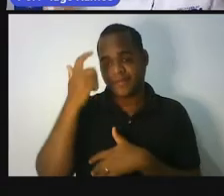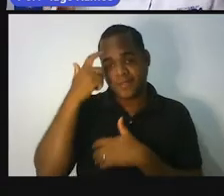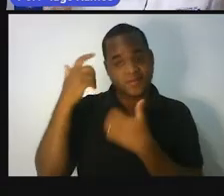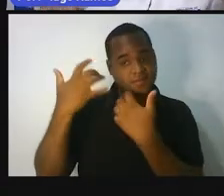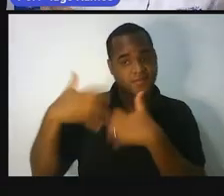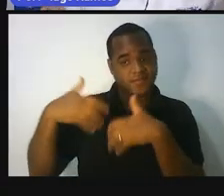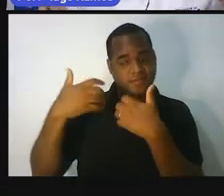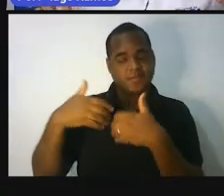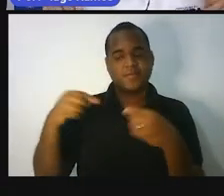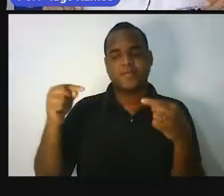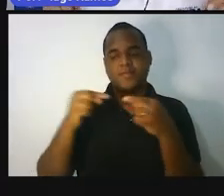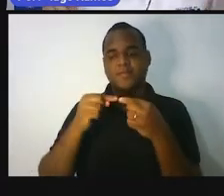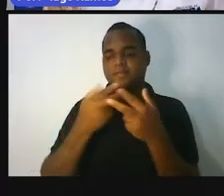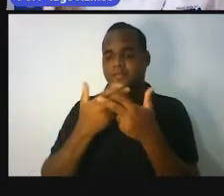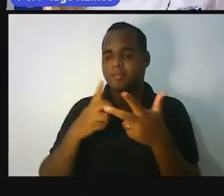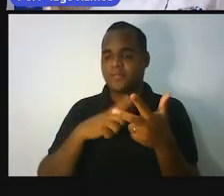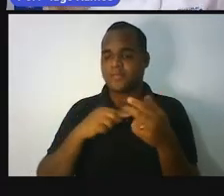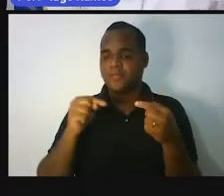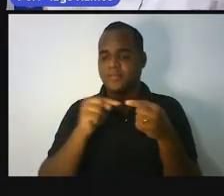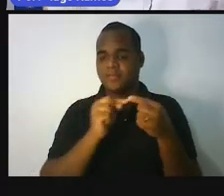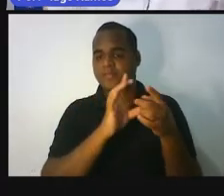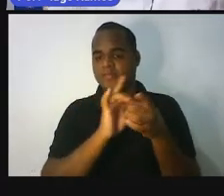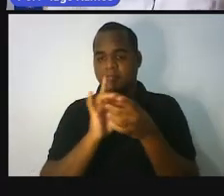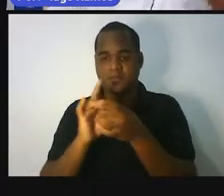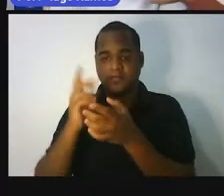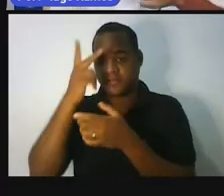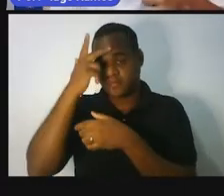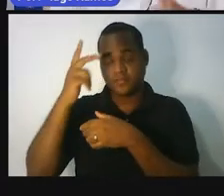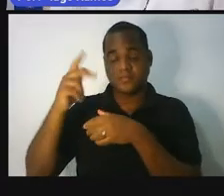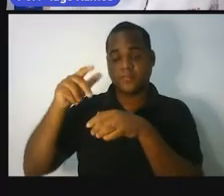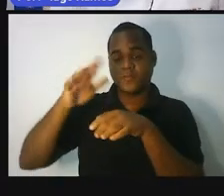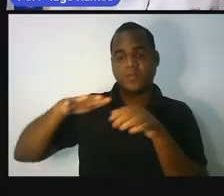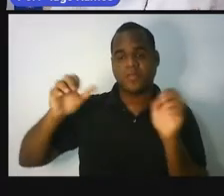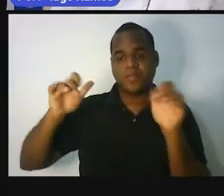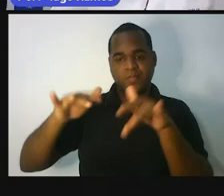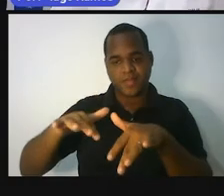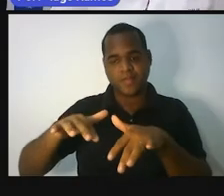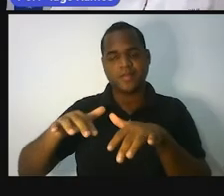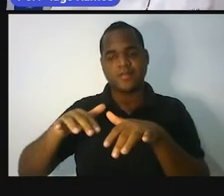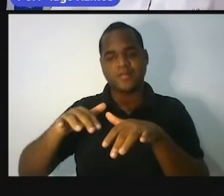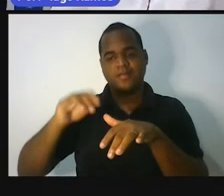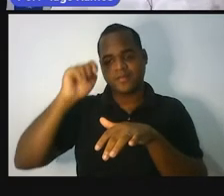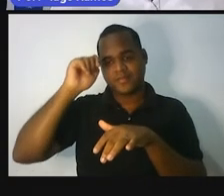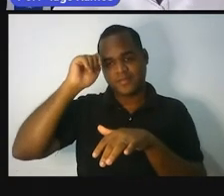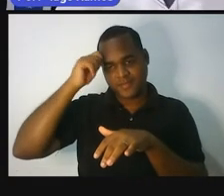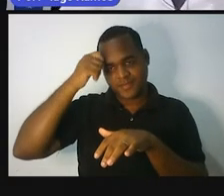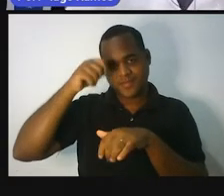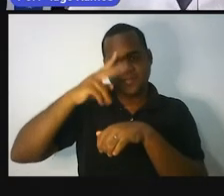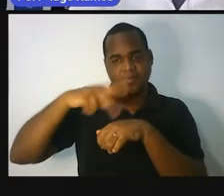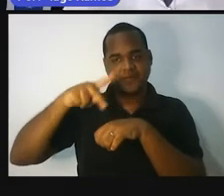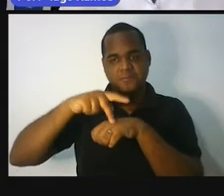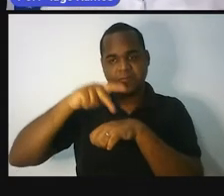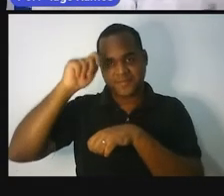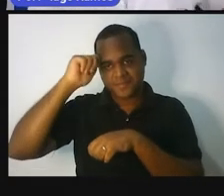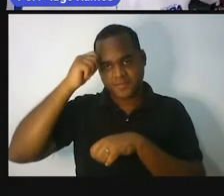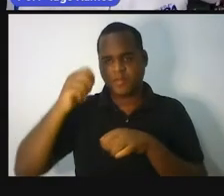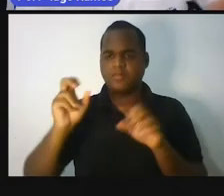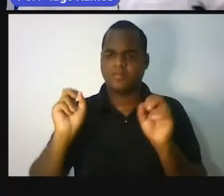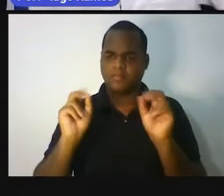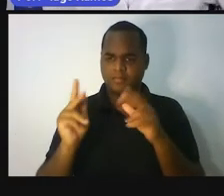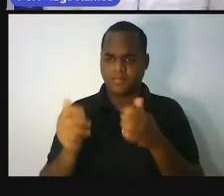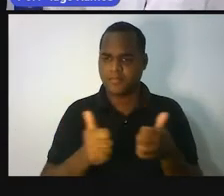porcentagem em relação à população de países africanos. Beleza. Mas, professor,